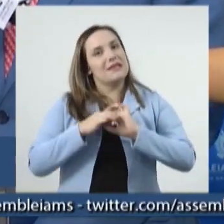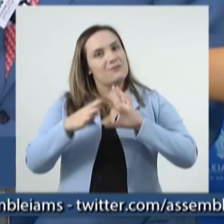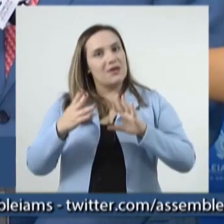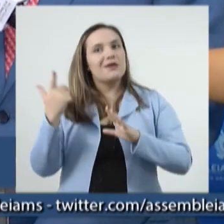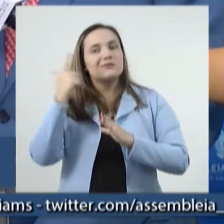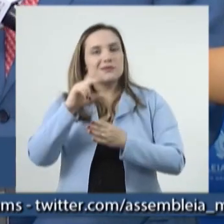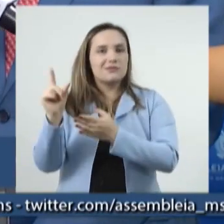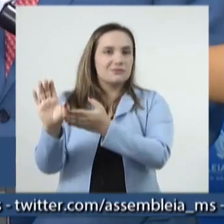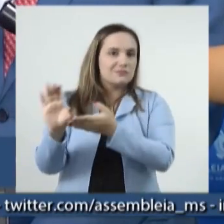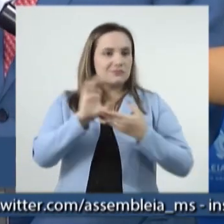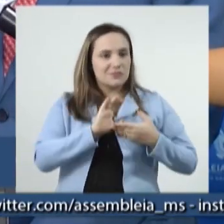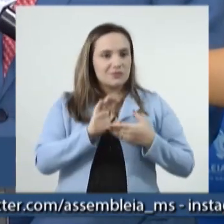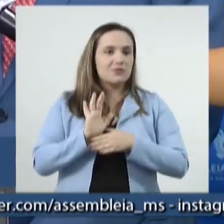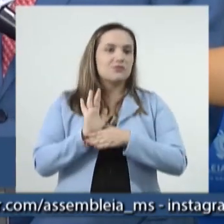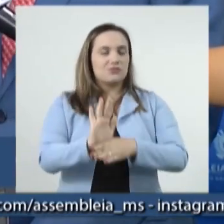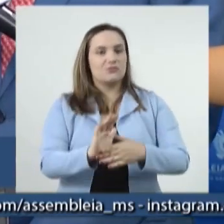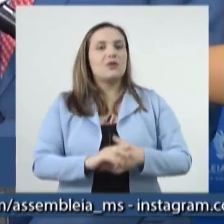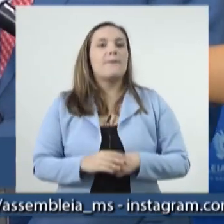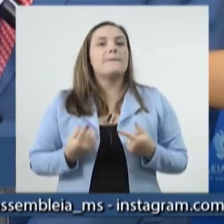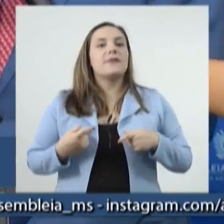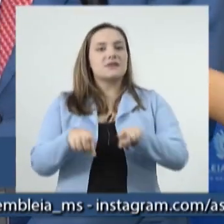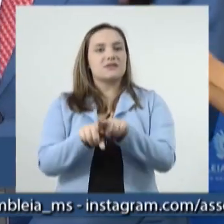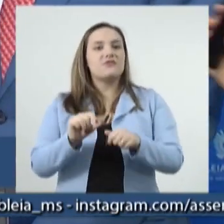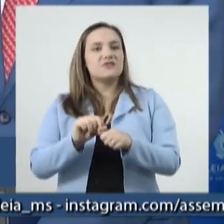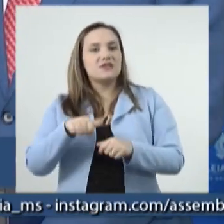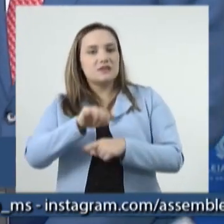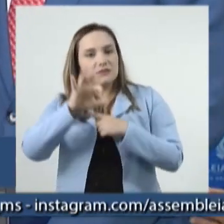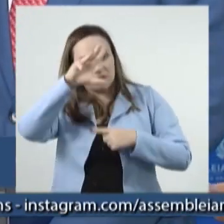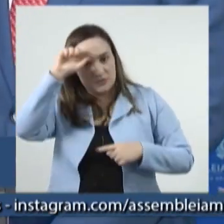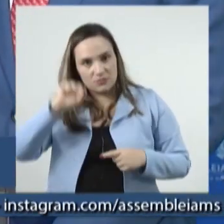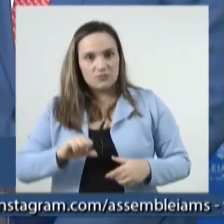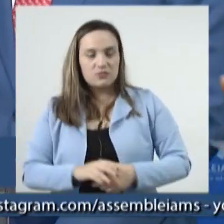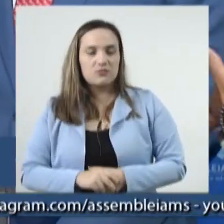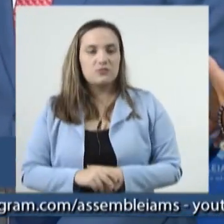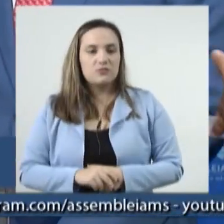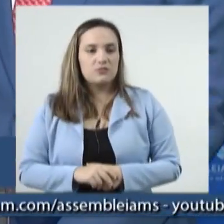fôlego e disposição para ser parceiro do estado de Mato Grosso do Sul.